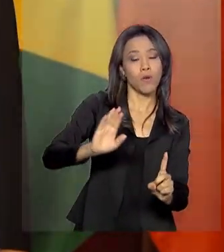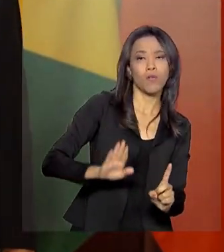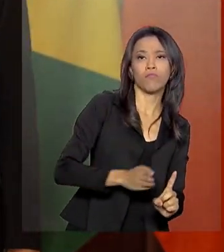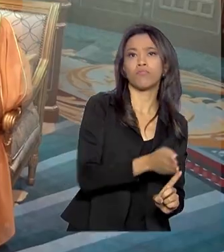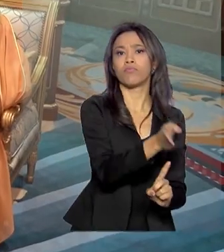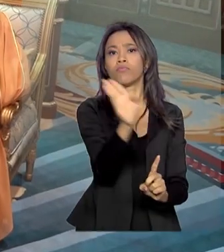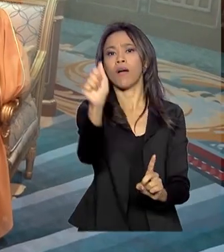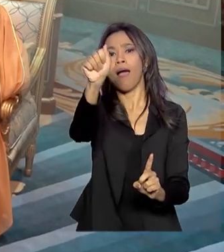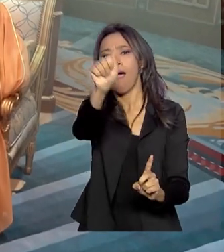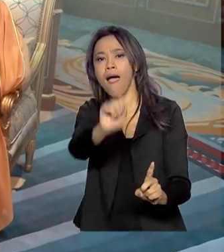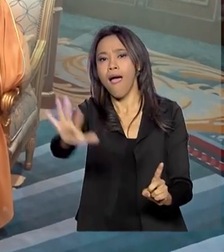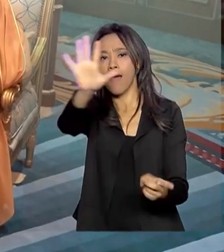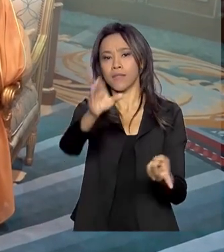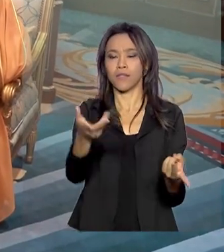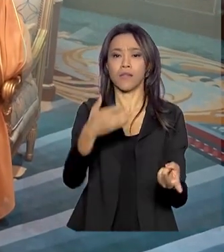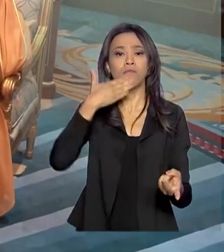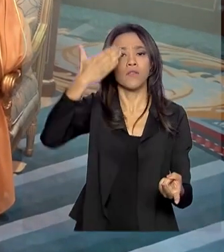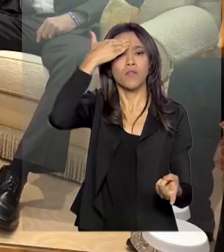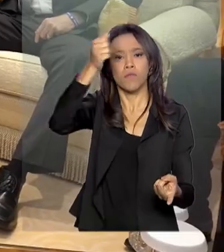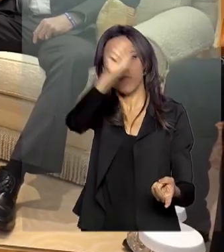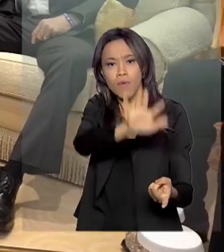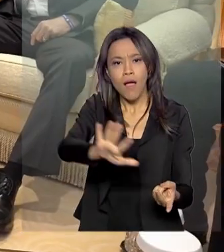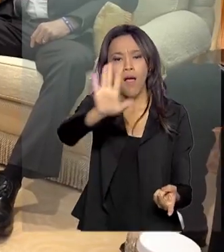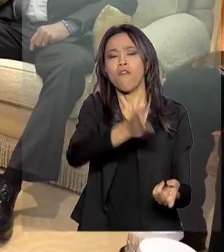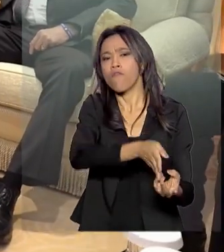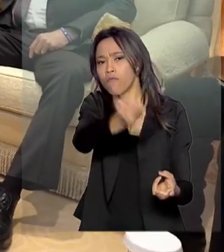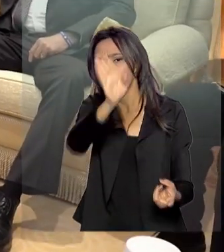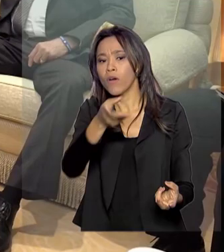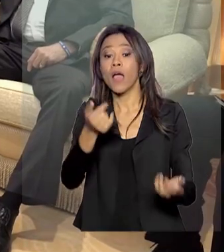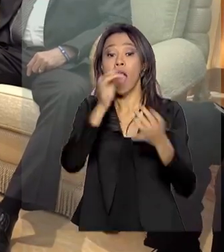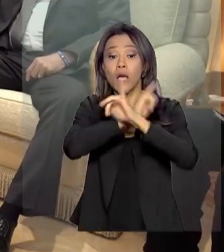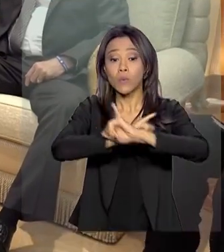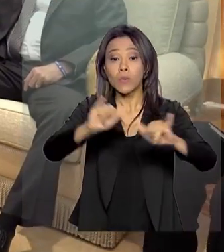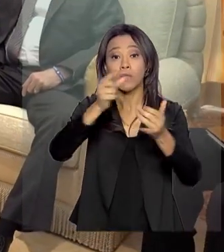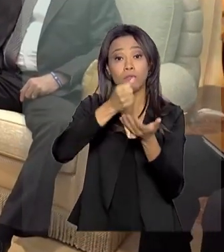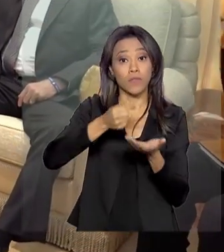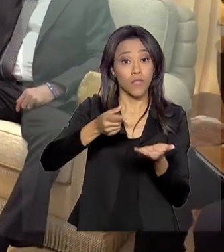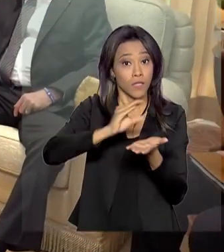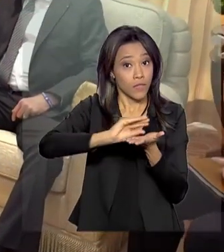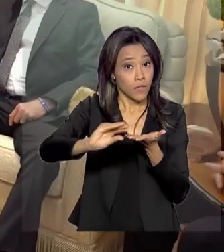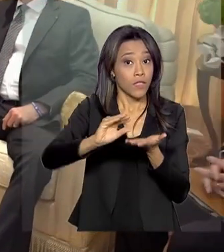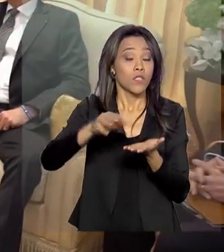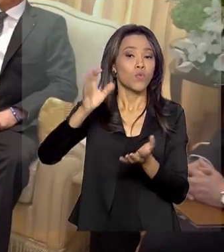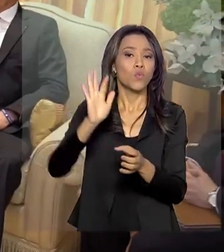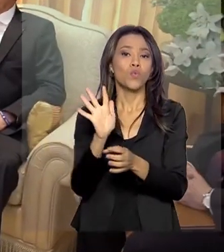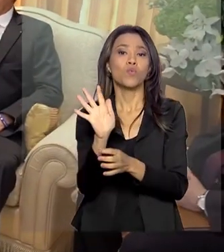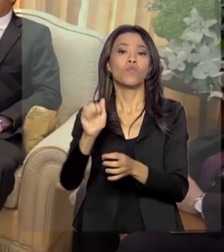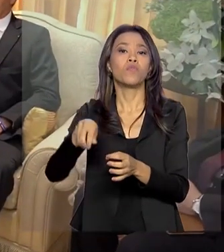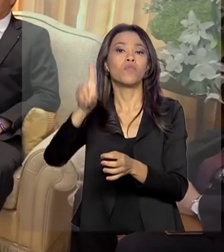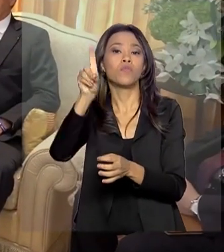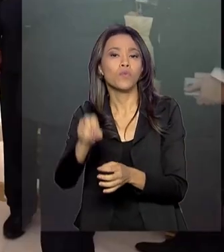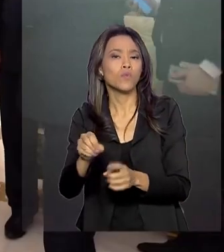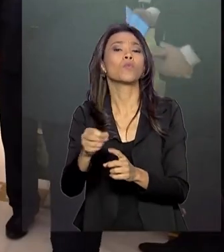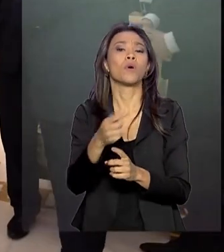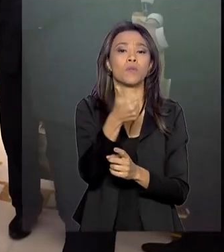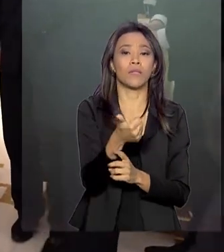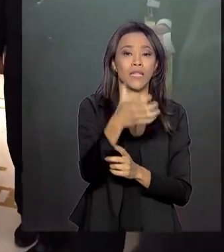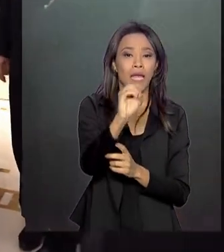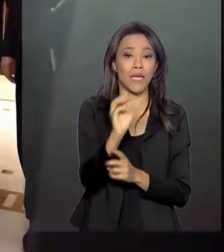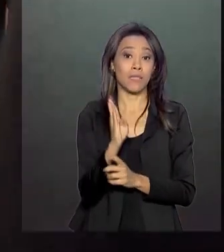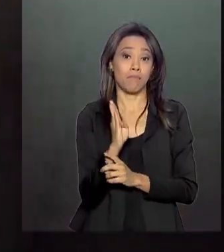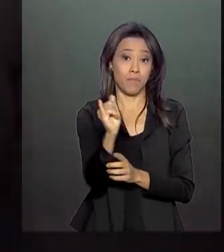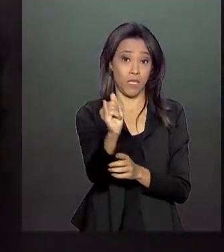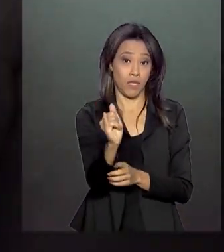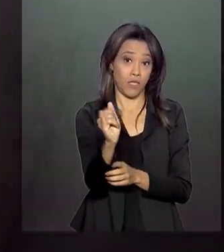Ásia e Oriente Médio, foi anunciado investimentos do Fundo Soberano da Arábia Saudita de até 10 bilhões de